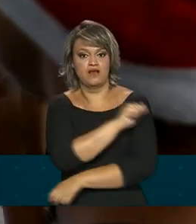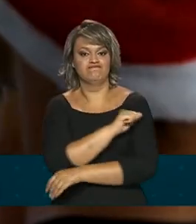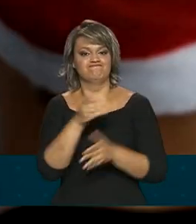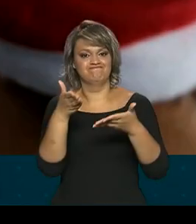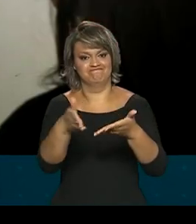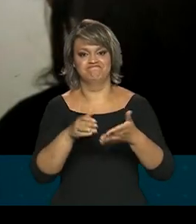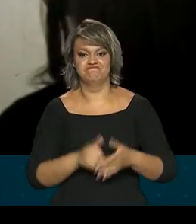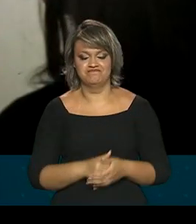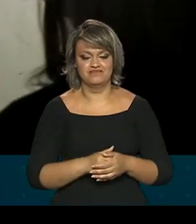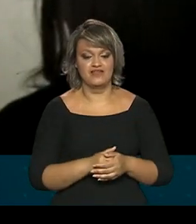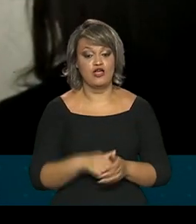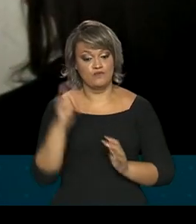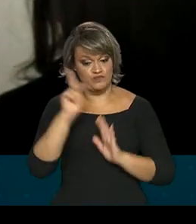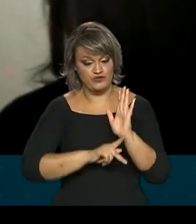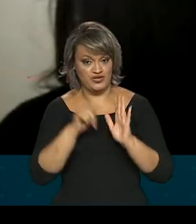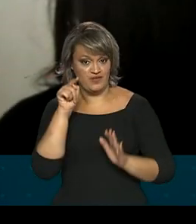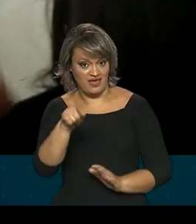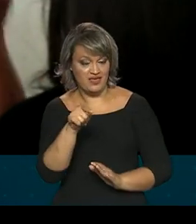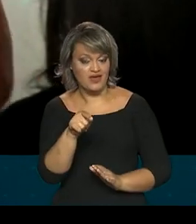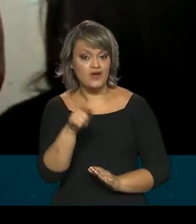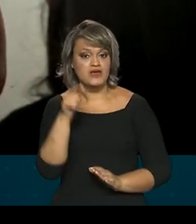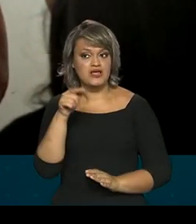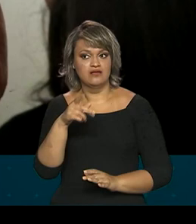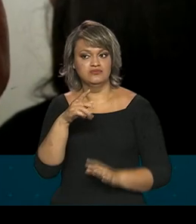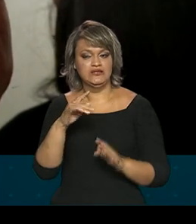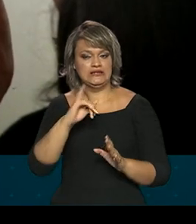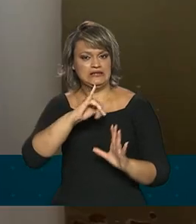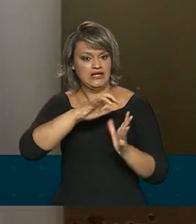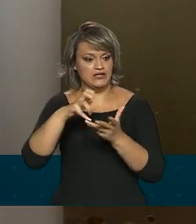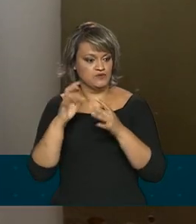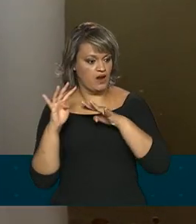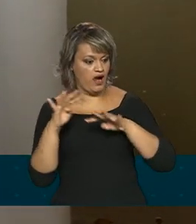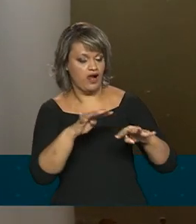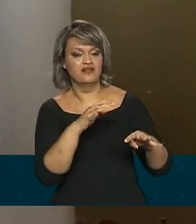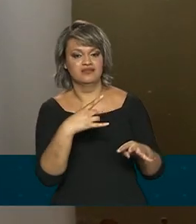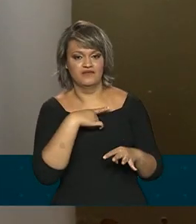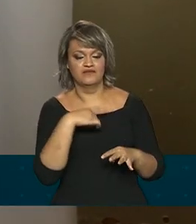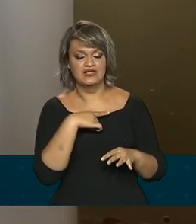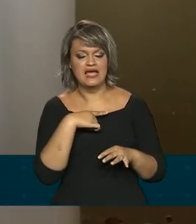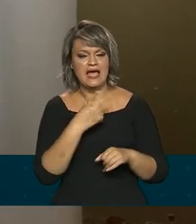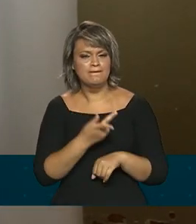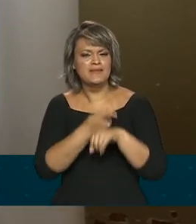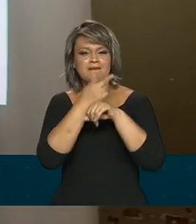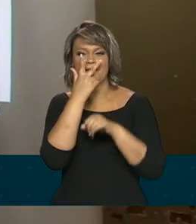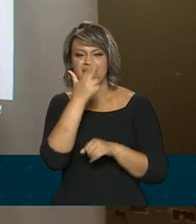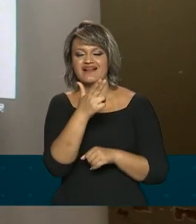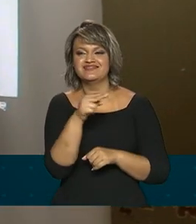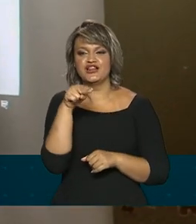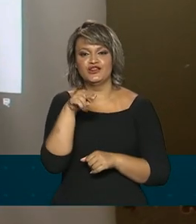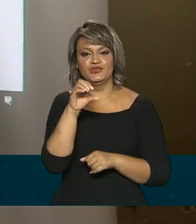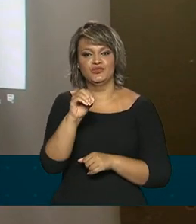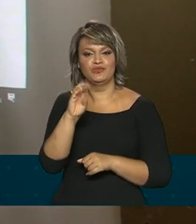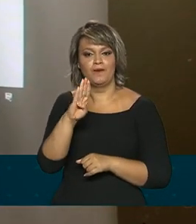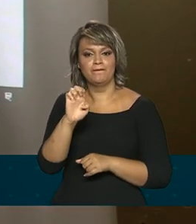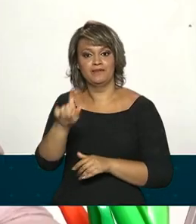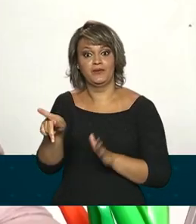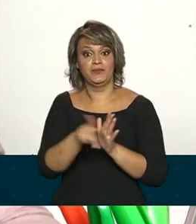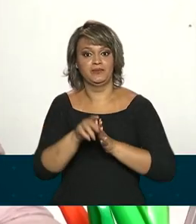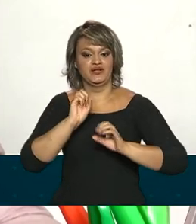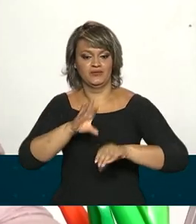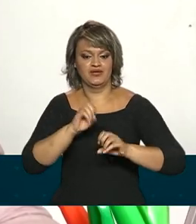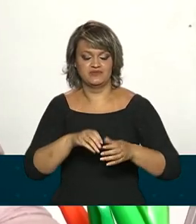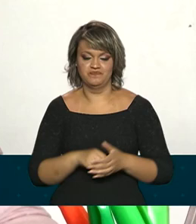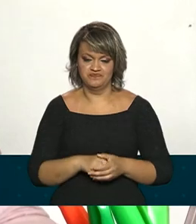participantes. O projeto ganhou atenção internacional. Esse prêmio é considerado o Nobel da Educação.